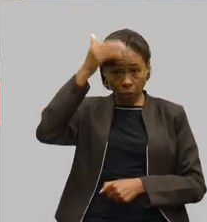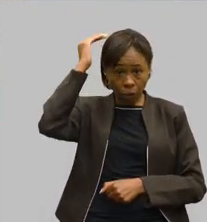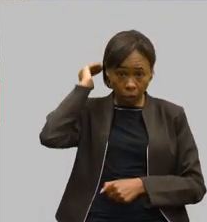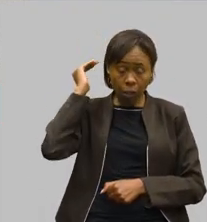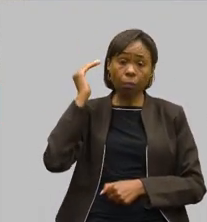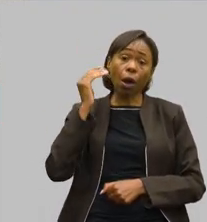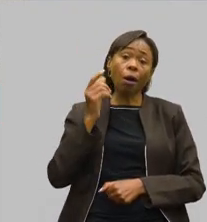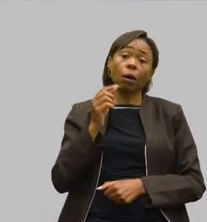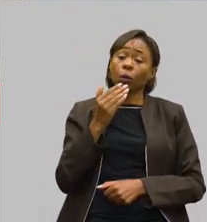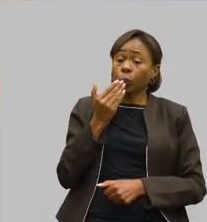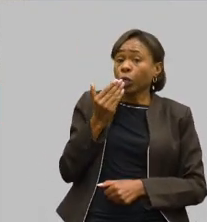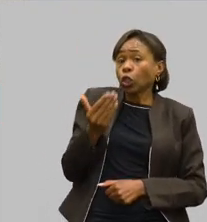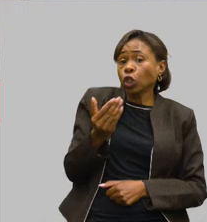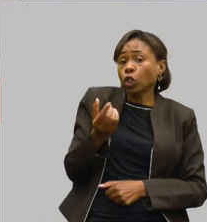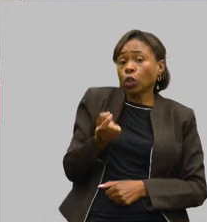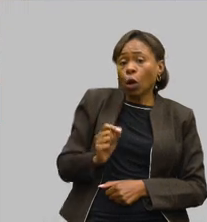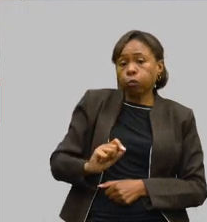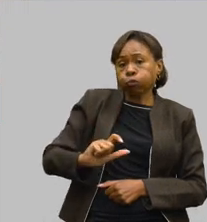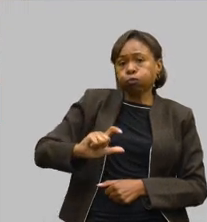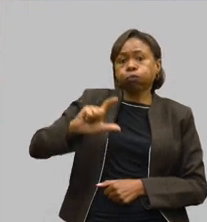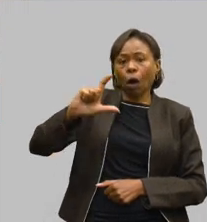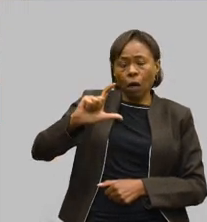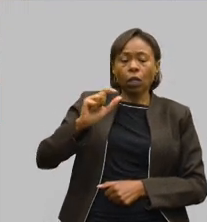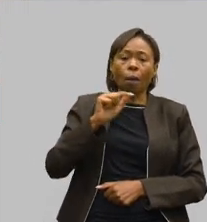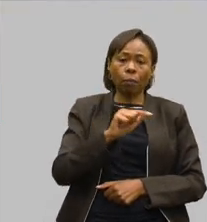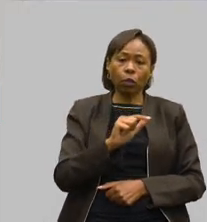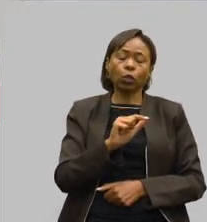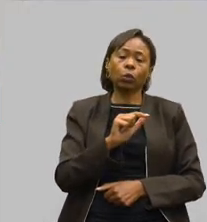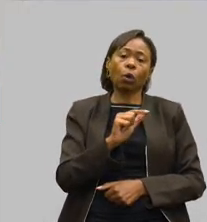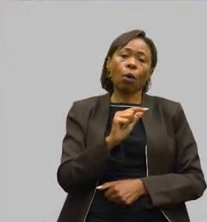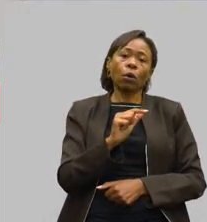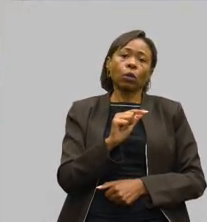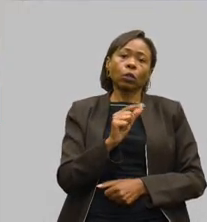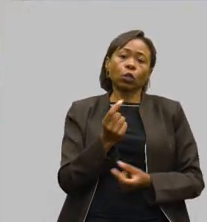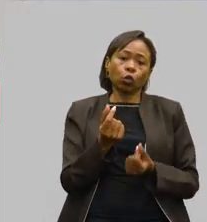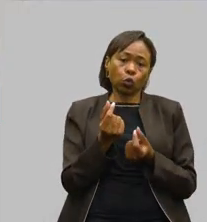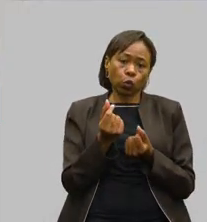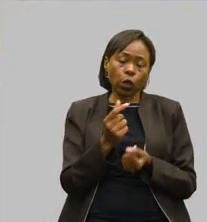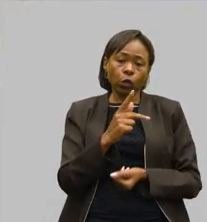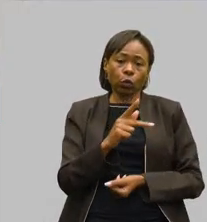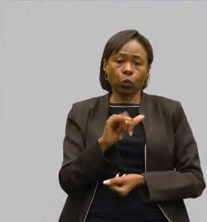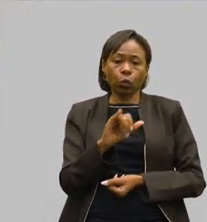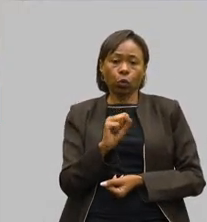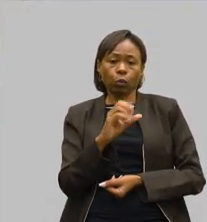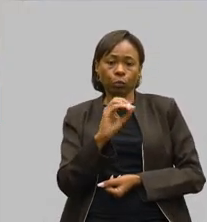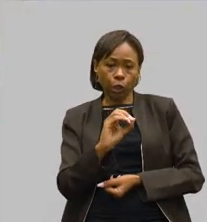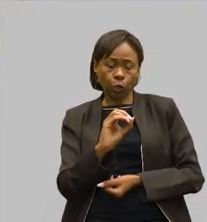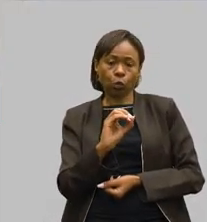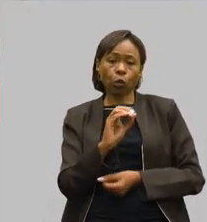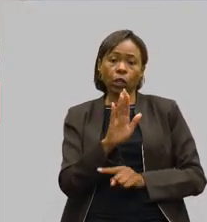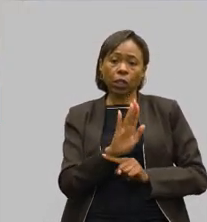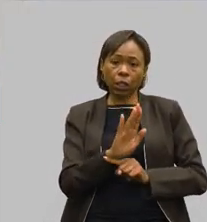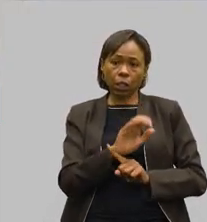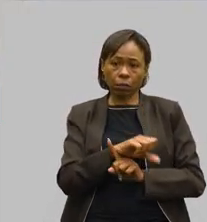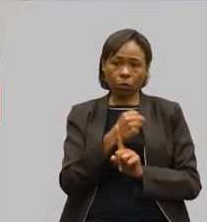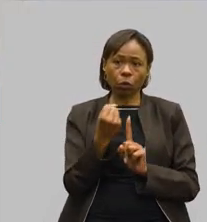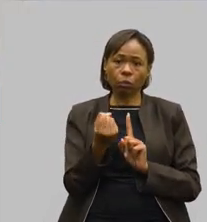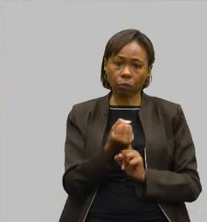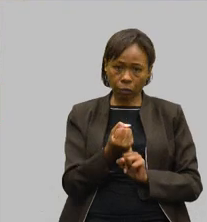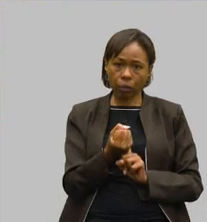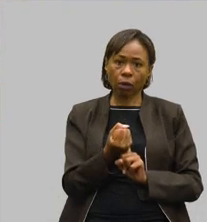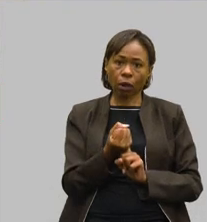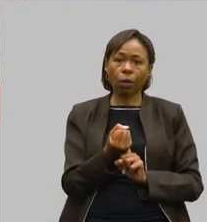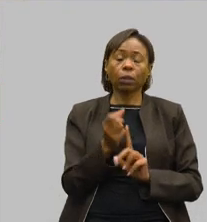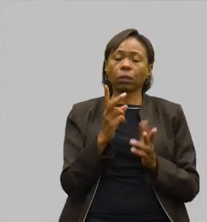aumento para apreciação do Conselho, o aumento do recurso do piso mineiro de assistência social, lembrando aqui,